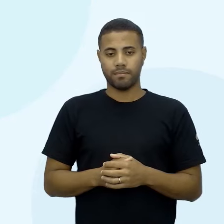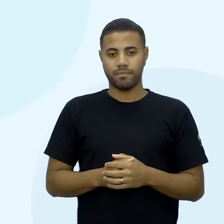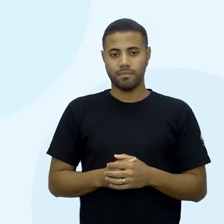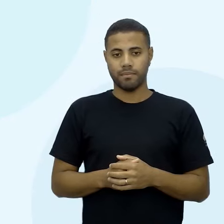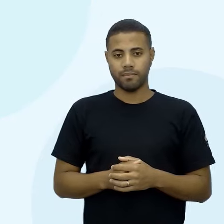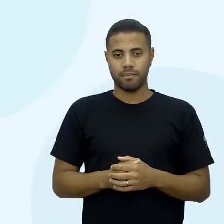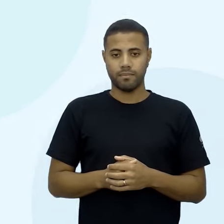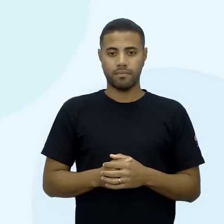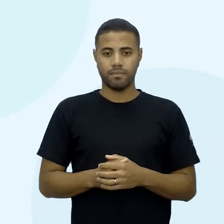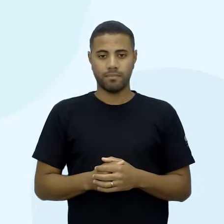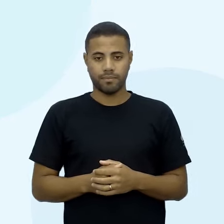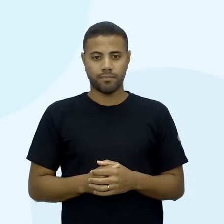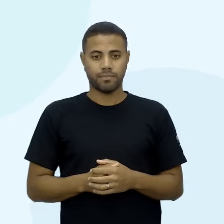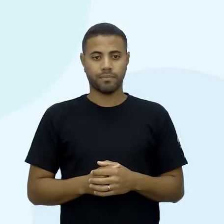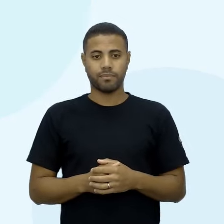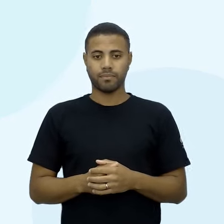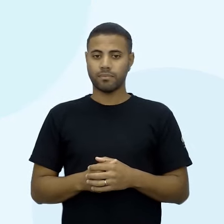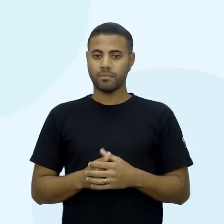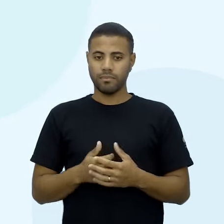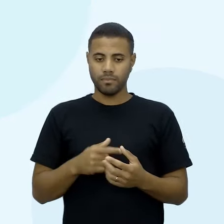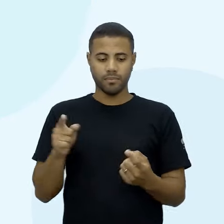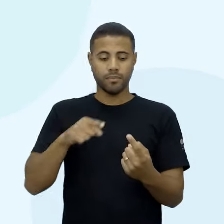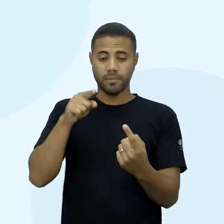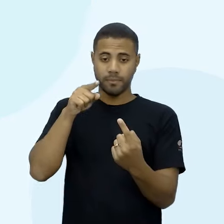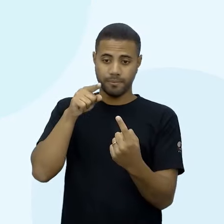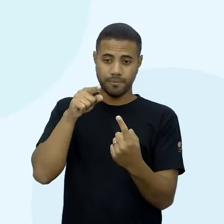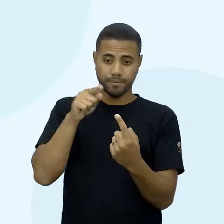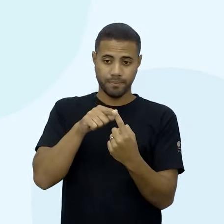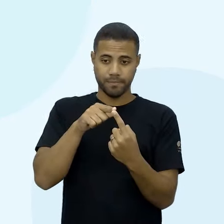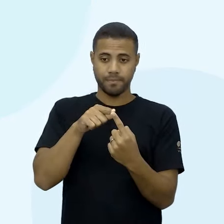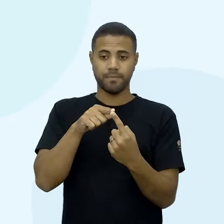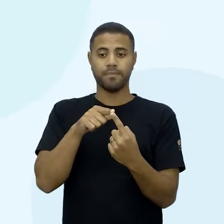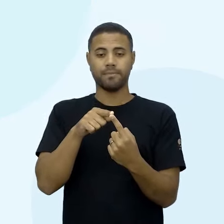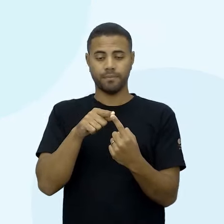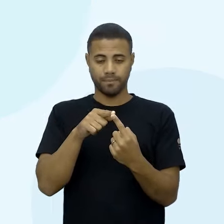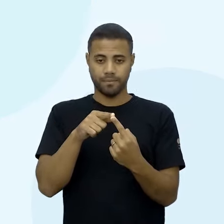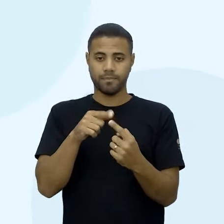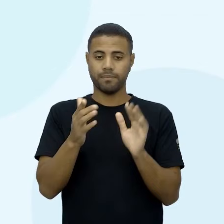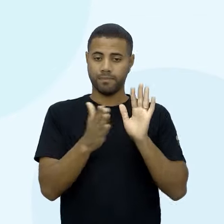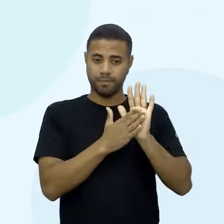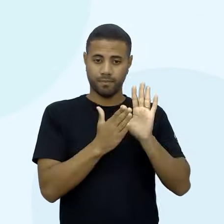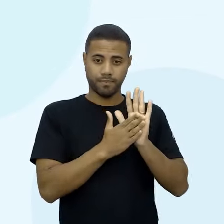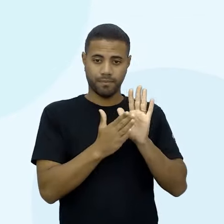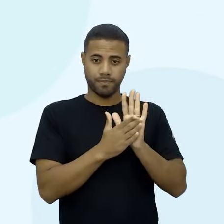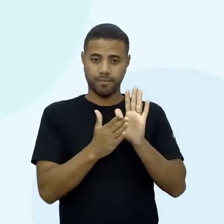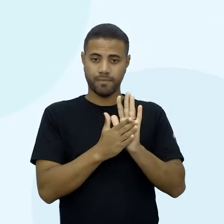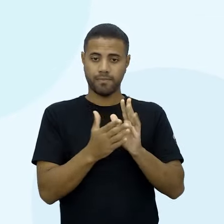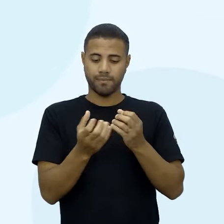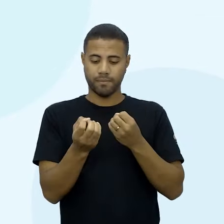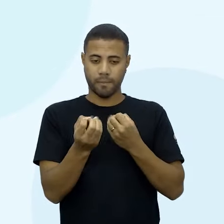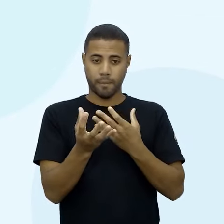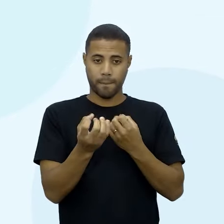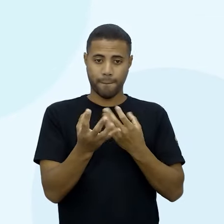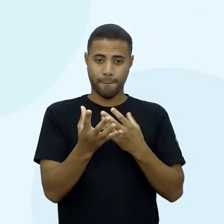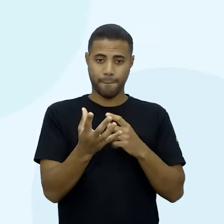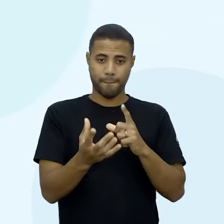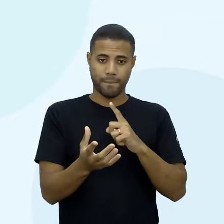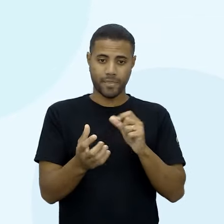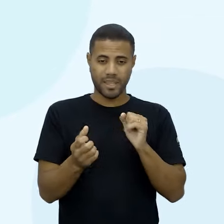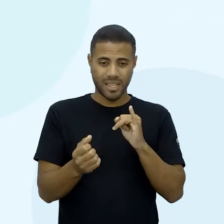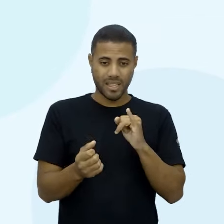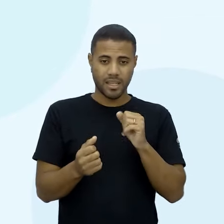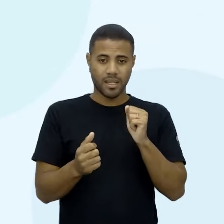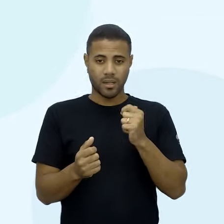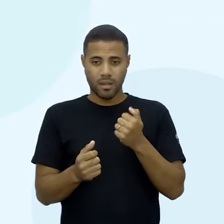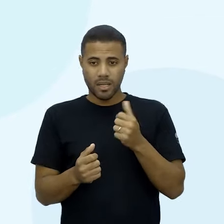acontece? Existe uma tendência, tá? Para determinadas, para determinada informação, tudo bem? Quanto mais próxima